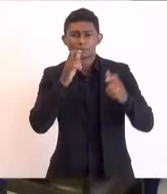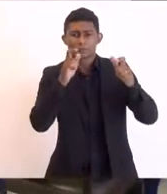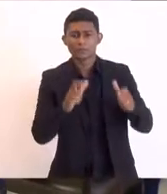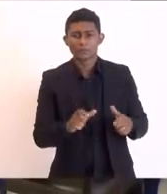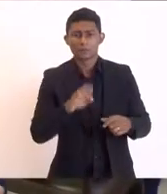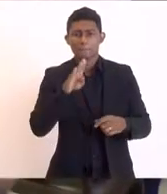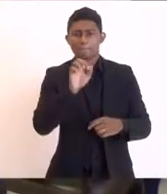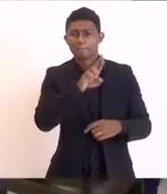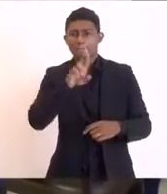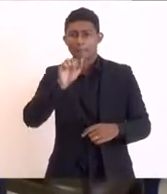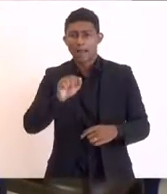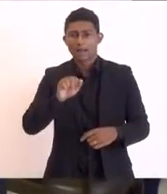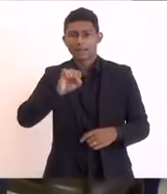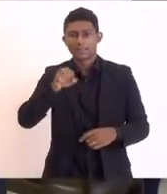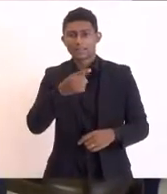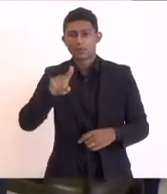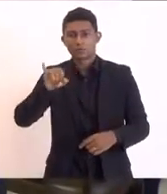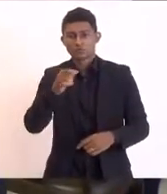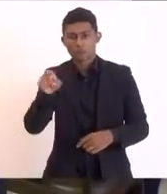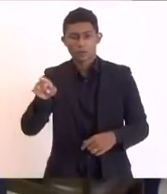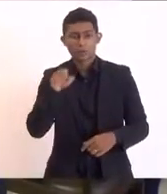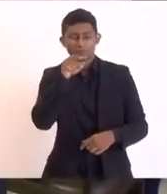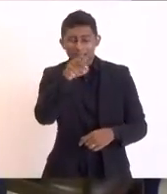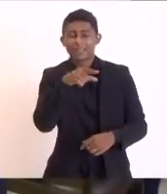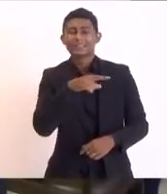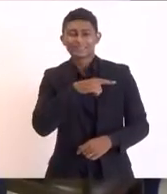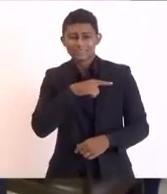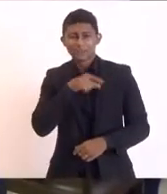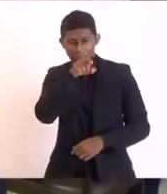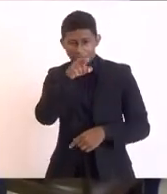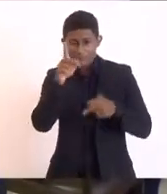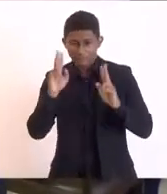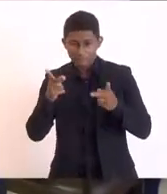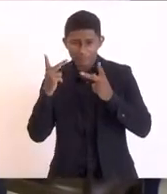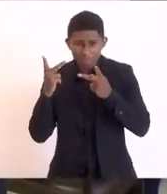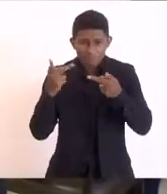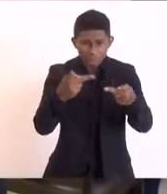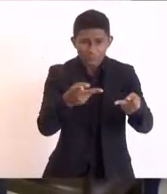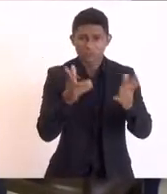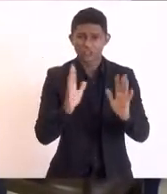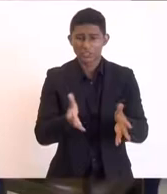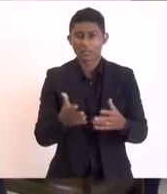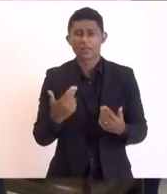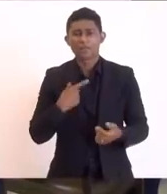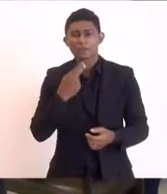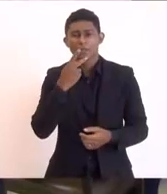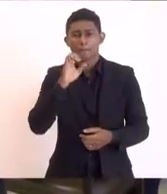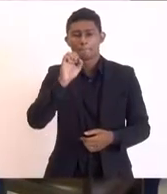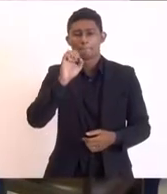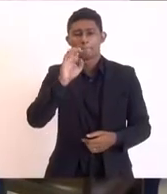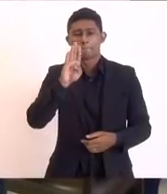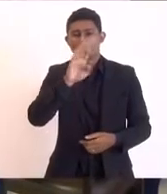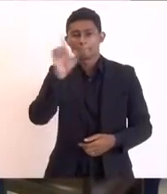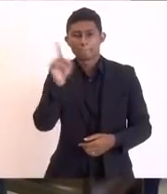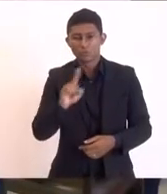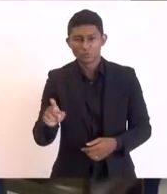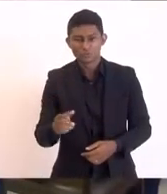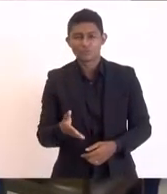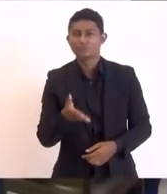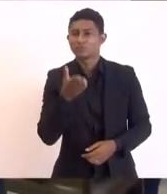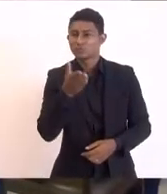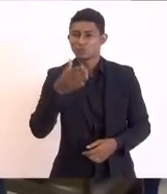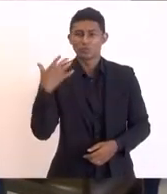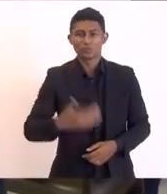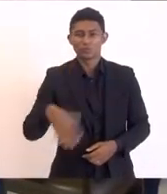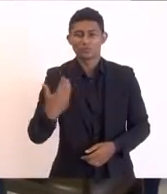temos a Beira Rio André você já esteve lá bota com todo respeito aqui o pessoal de Búzio bota Búzio no chinelo a